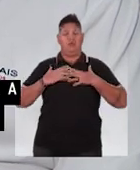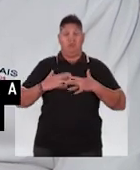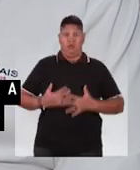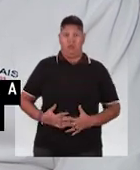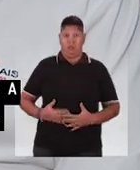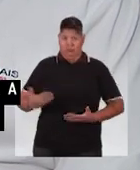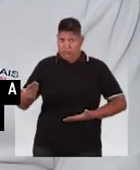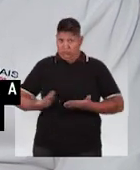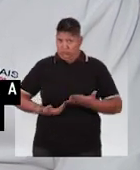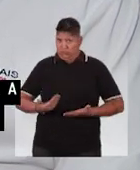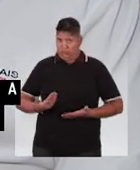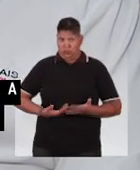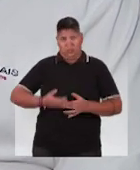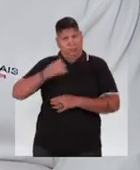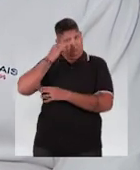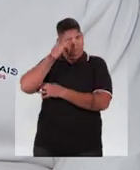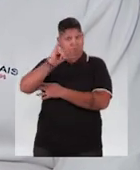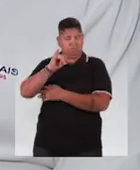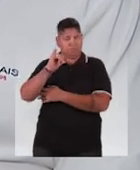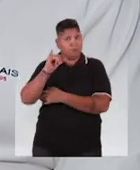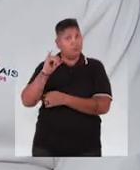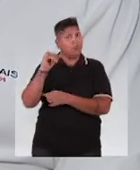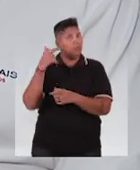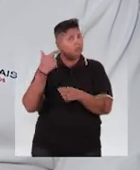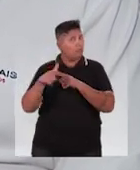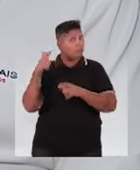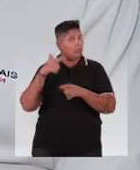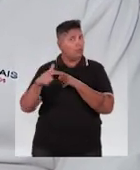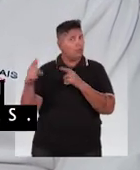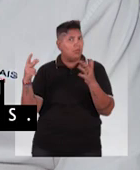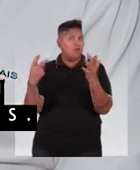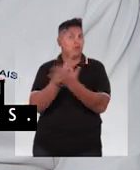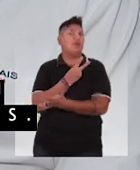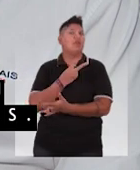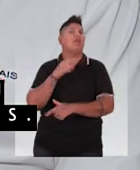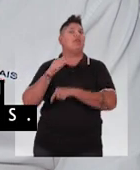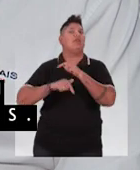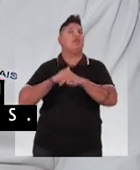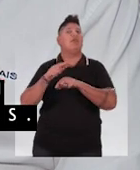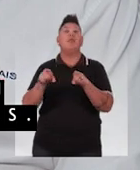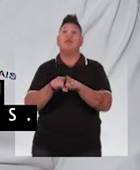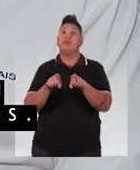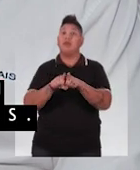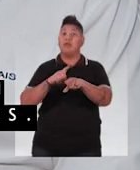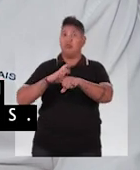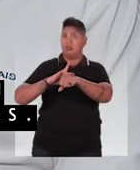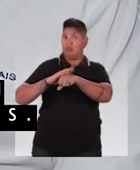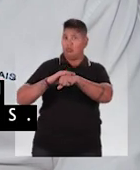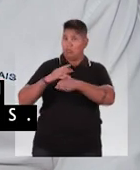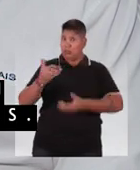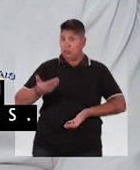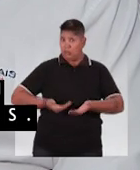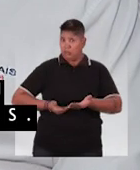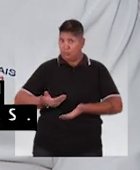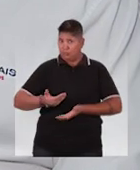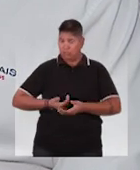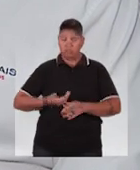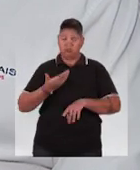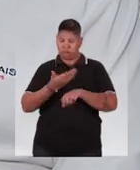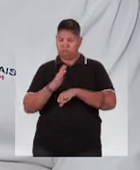integridade física dos colaboradores, evitando acidentes do trabalho e também doenças ocupacionais.